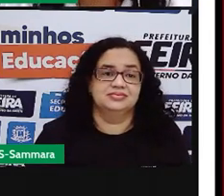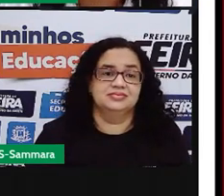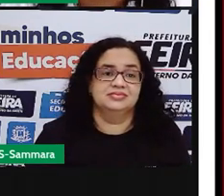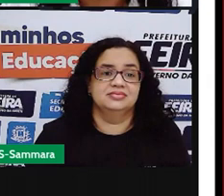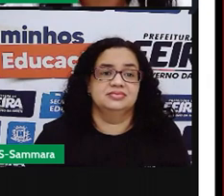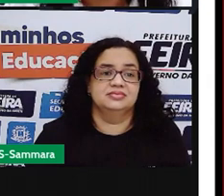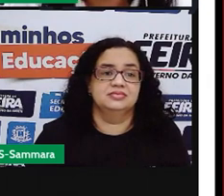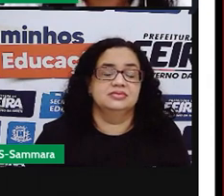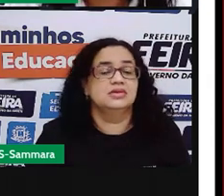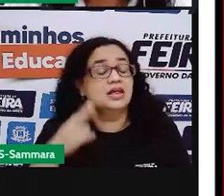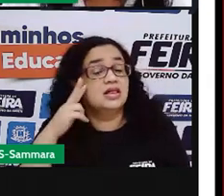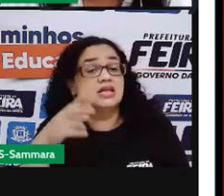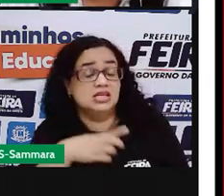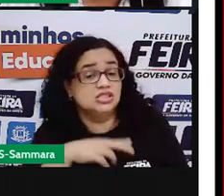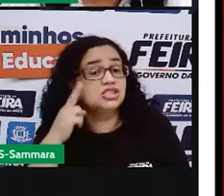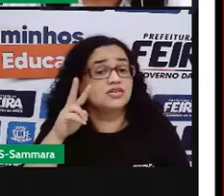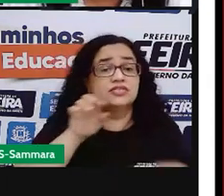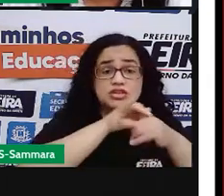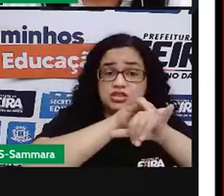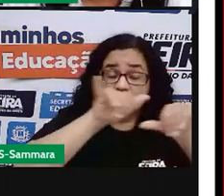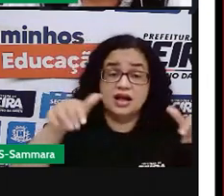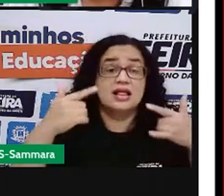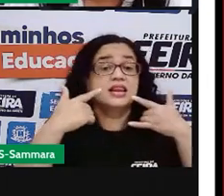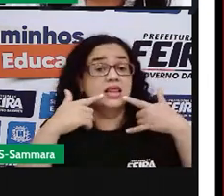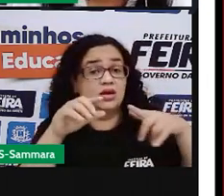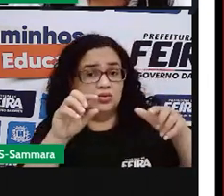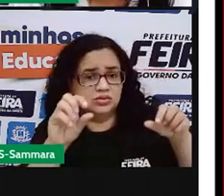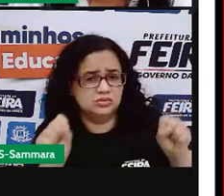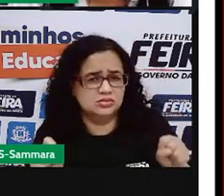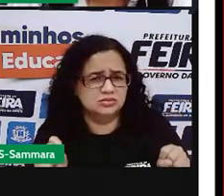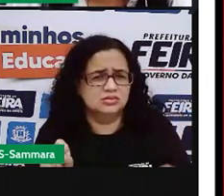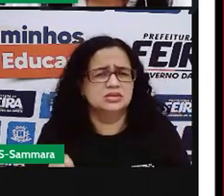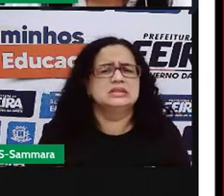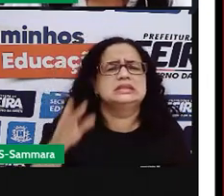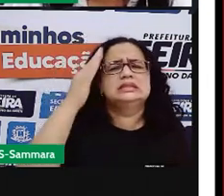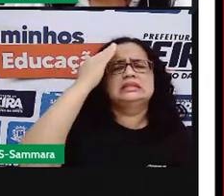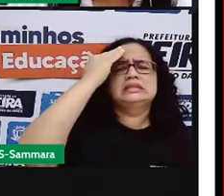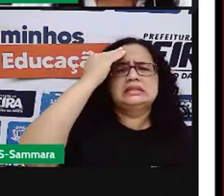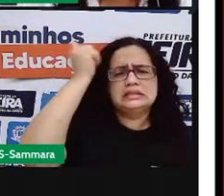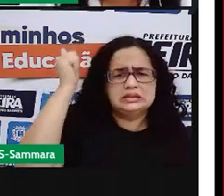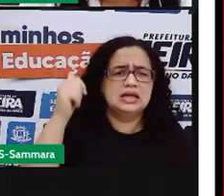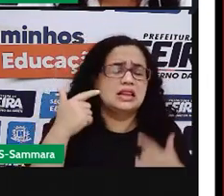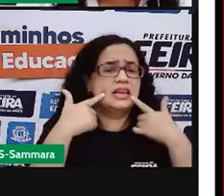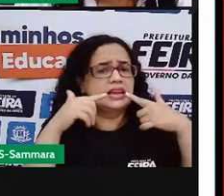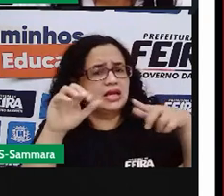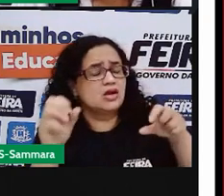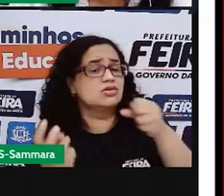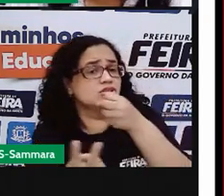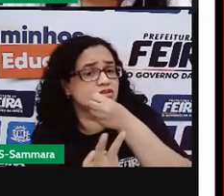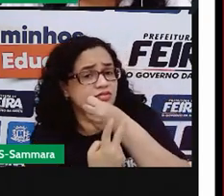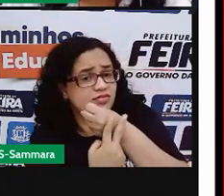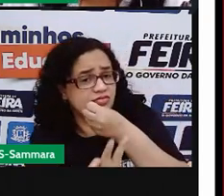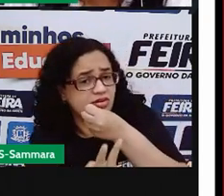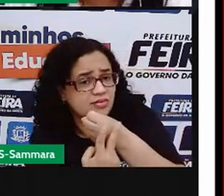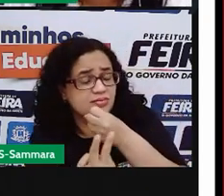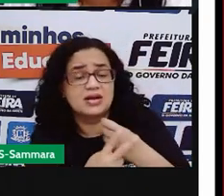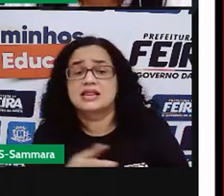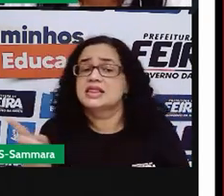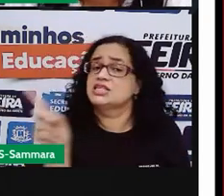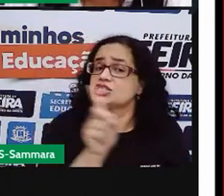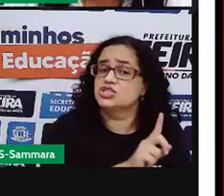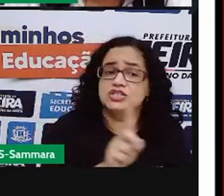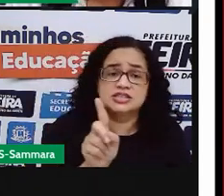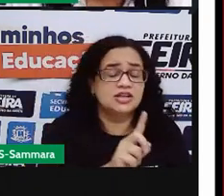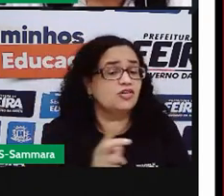Isso. Nós já vimos a linguagem. A gente já sabe da linguagem verbal, da linguagem não